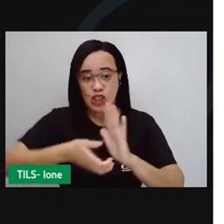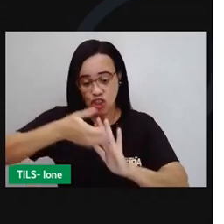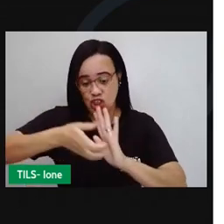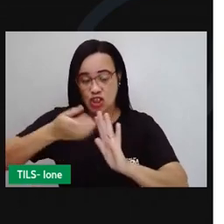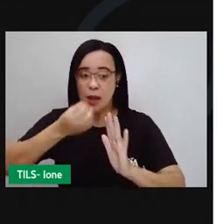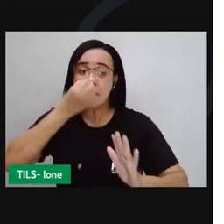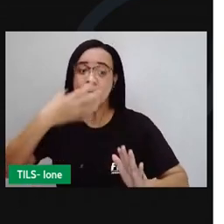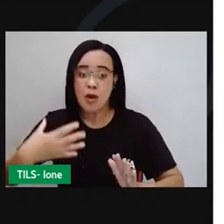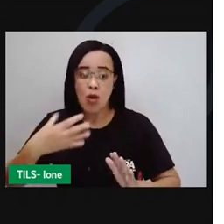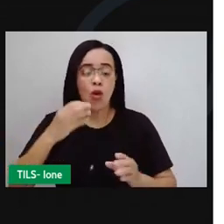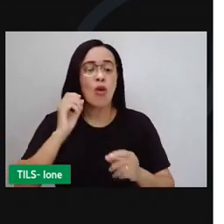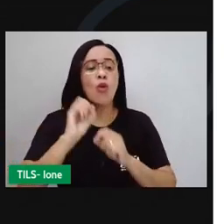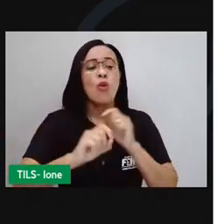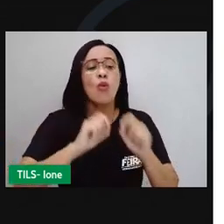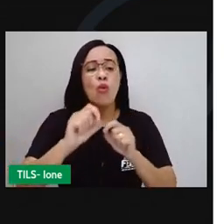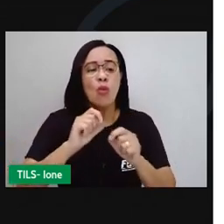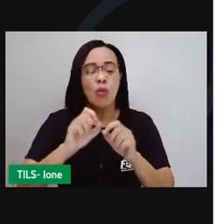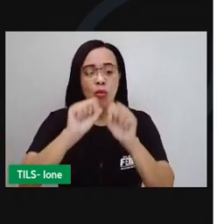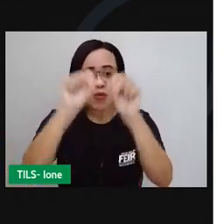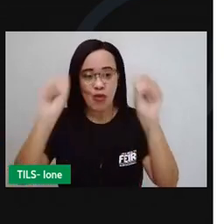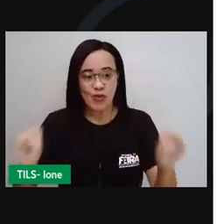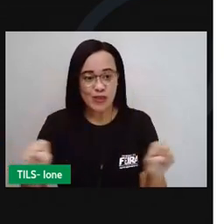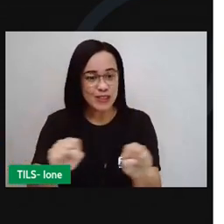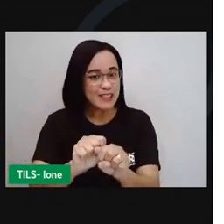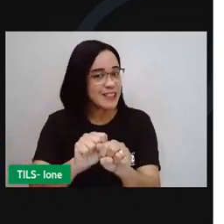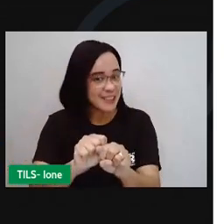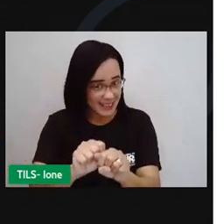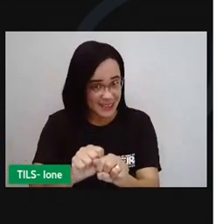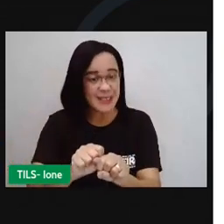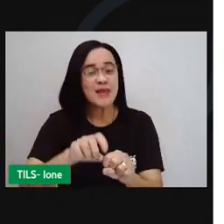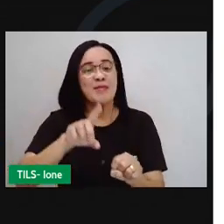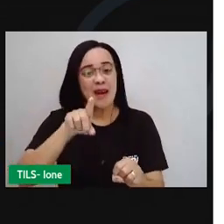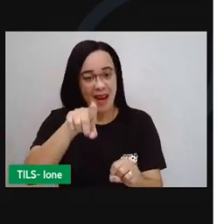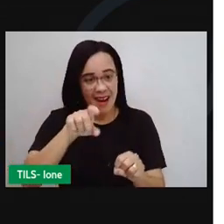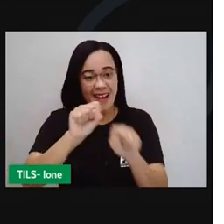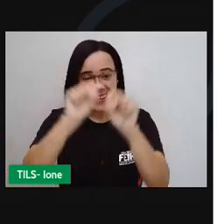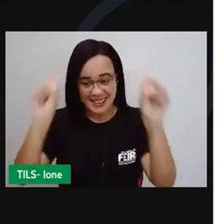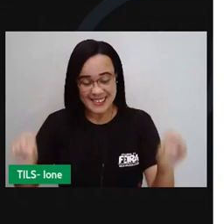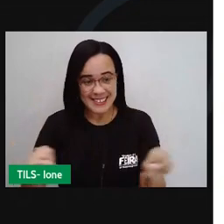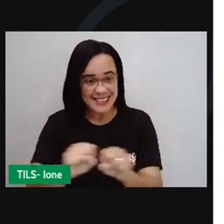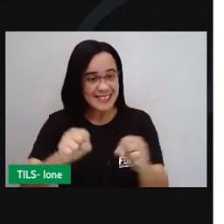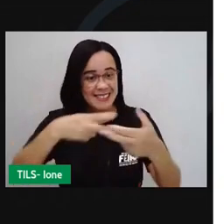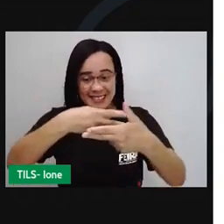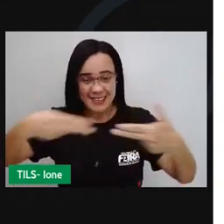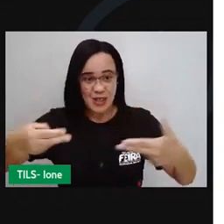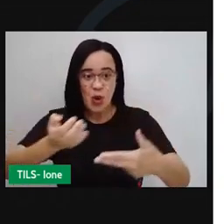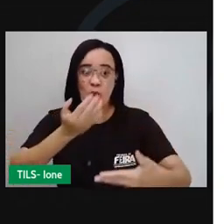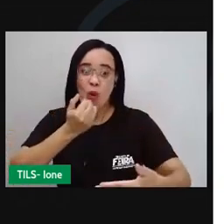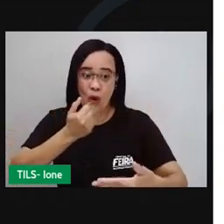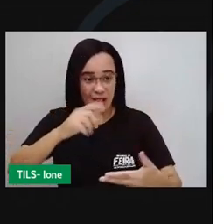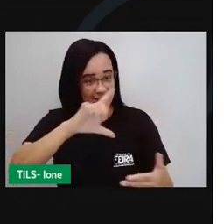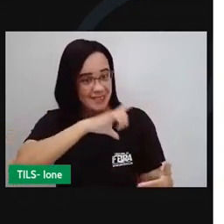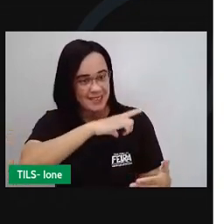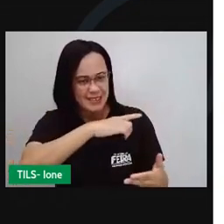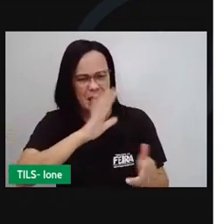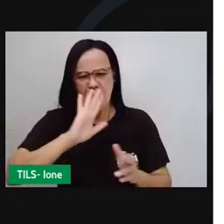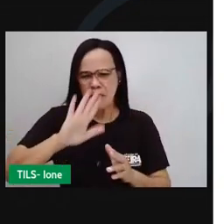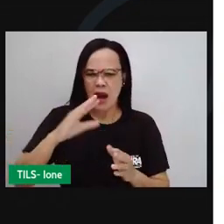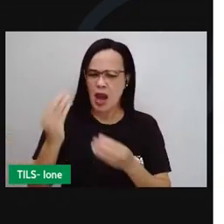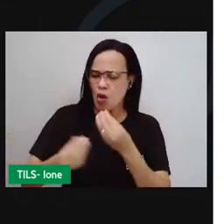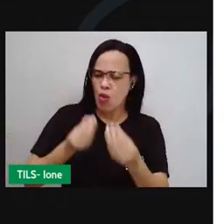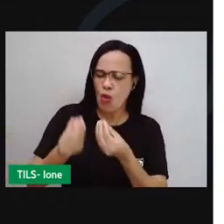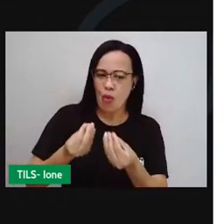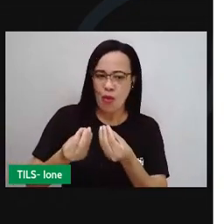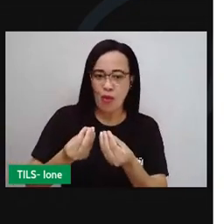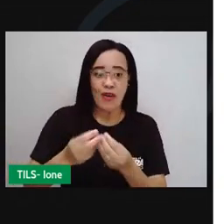que cuida só disso e nós o chamamos de sistema digestório. Vamos ver como ele funciona? São